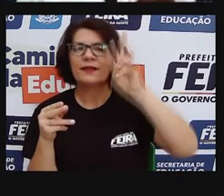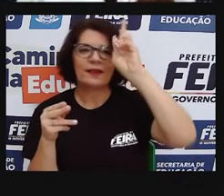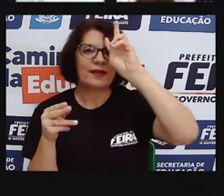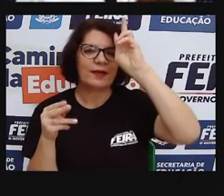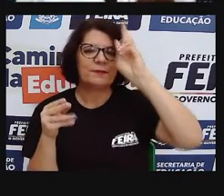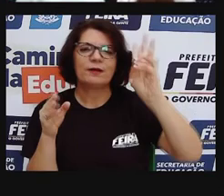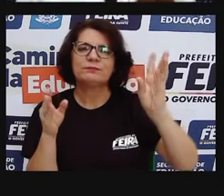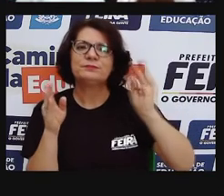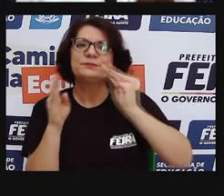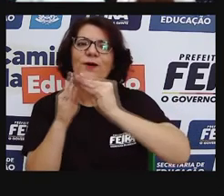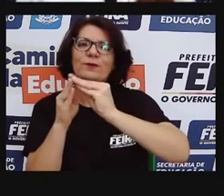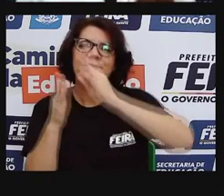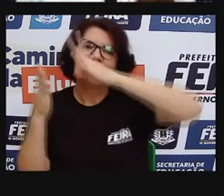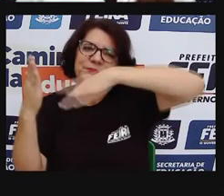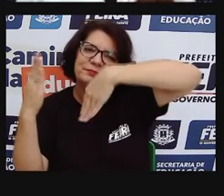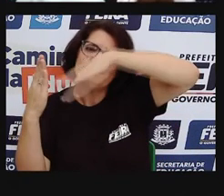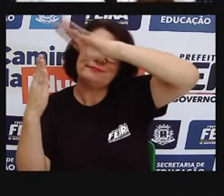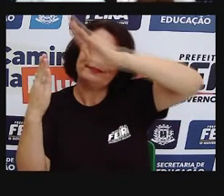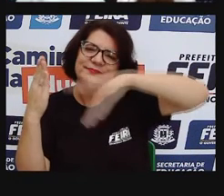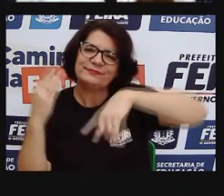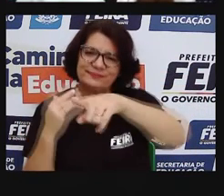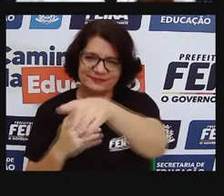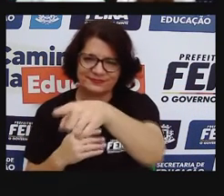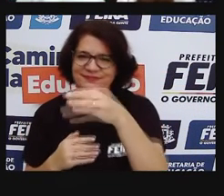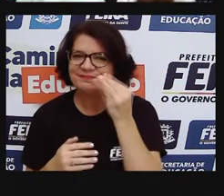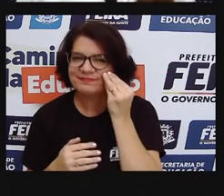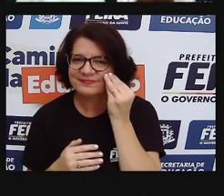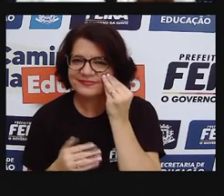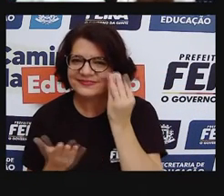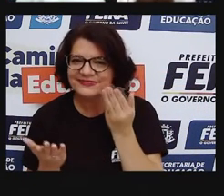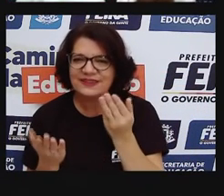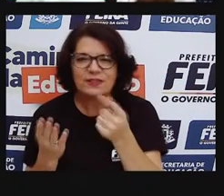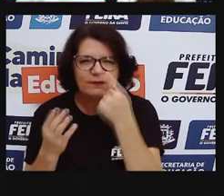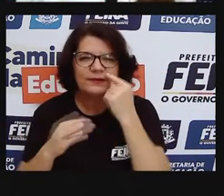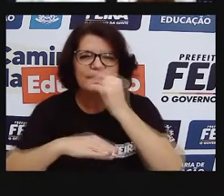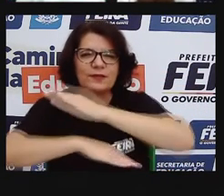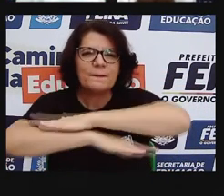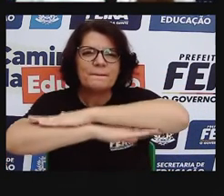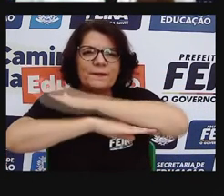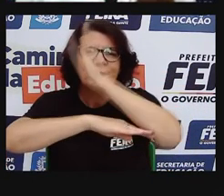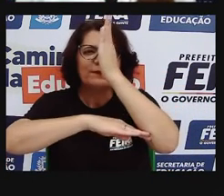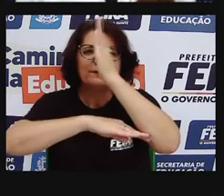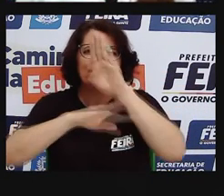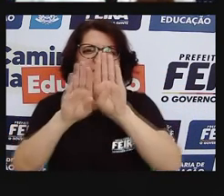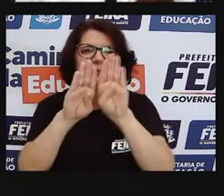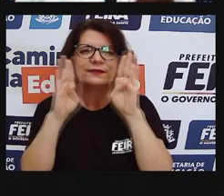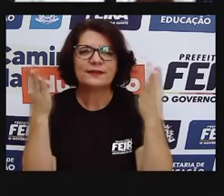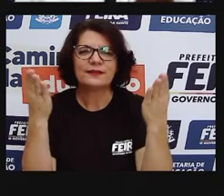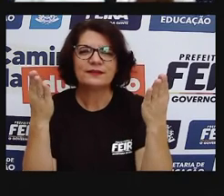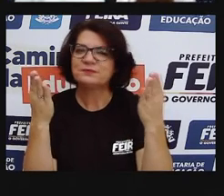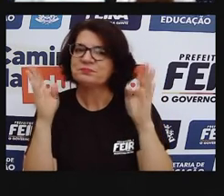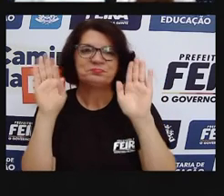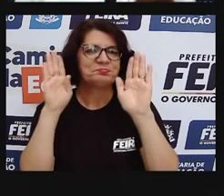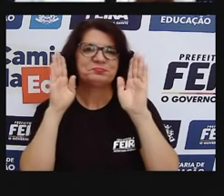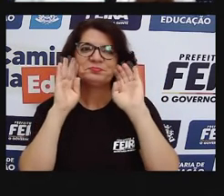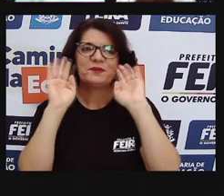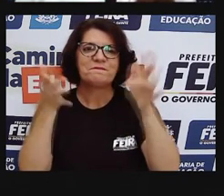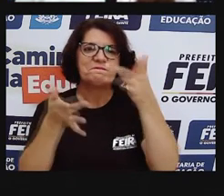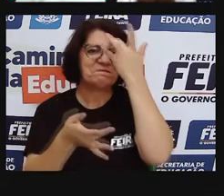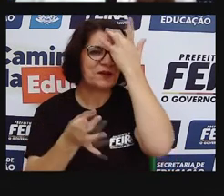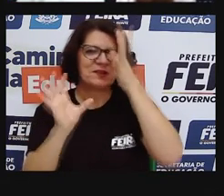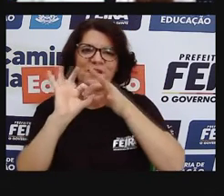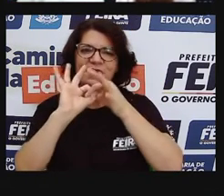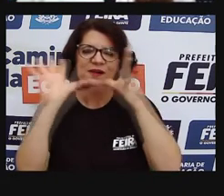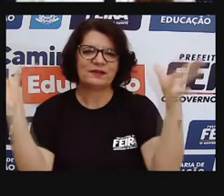portões, e aí a gente percebe, ó, as casas com as portas e as janelas direto pra rua. Olha só, outra aqui também,